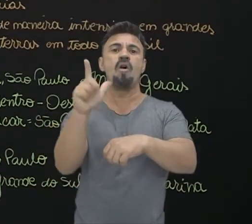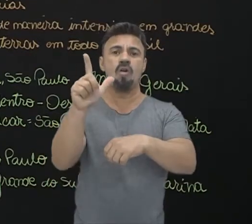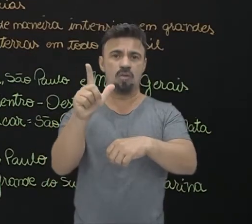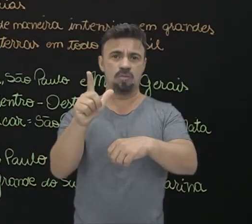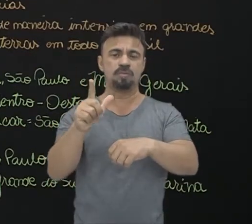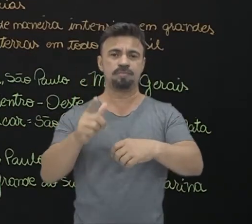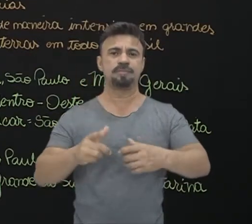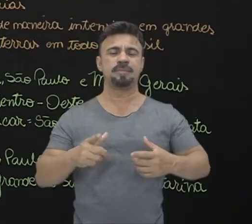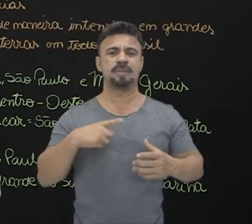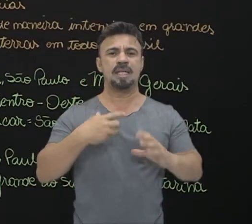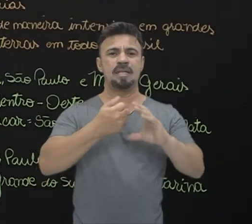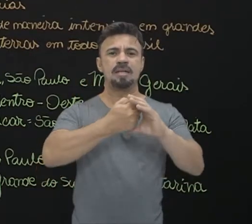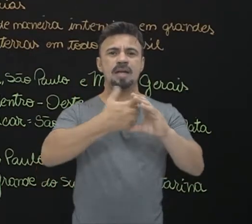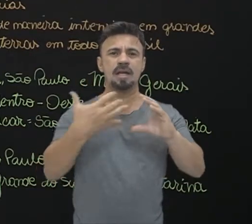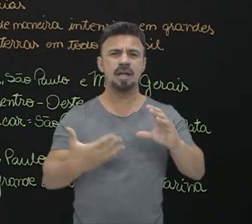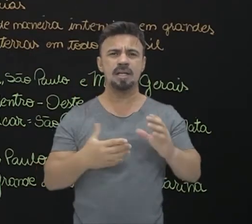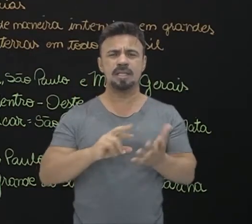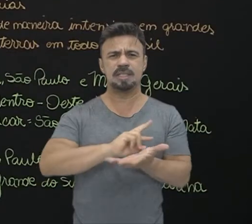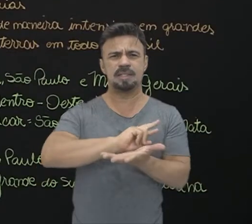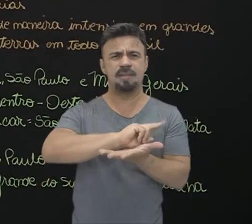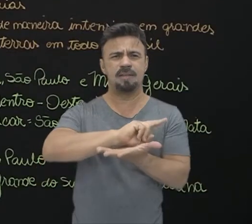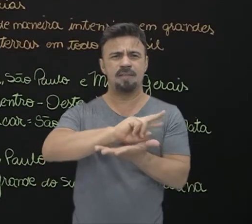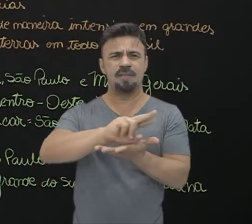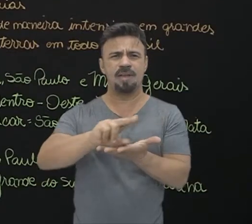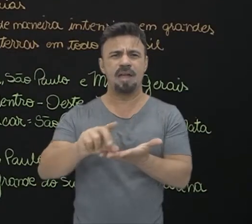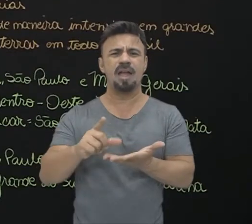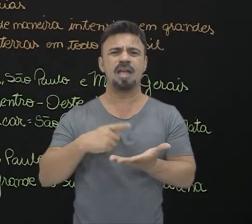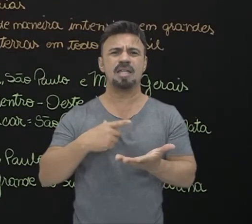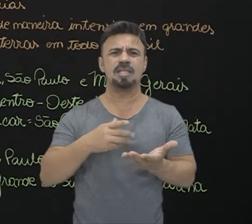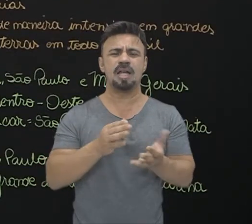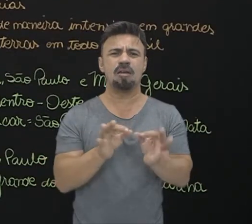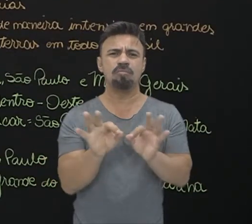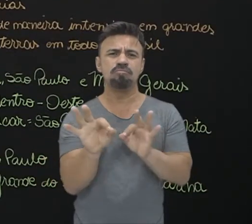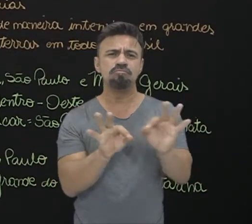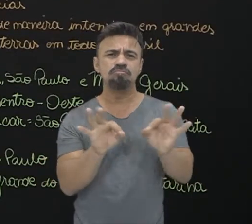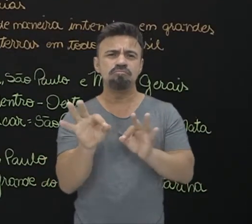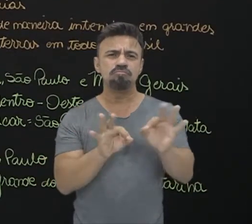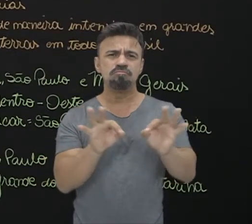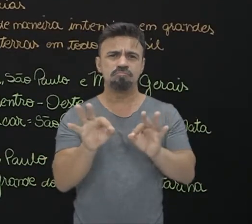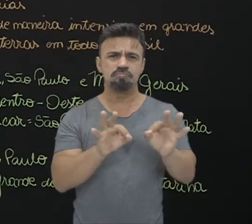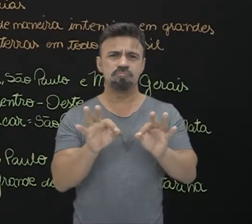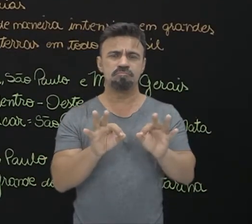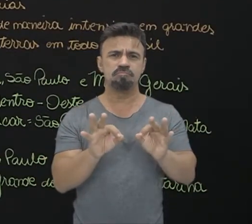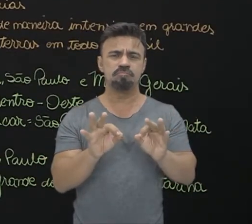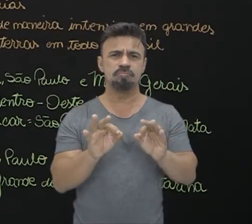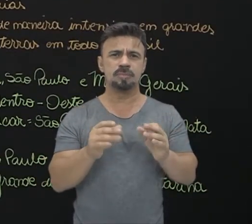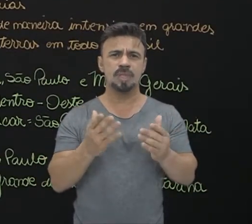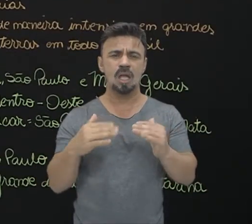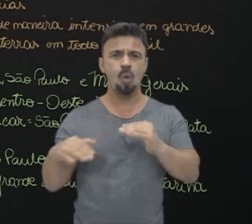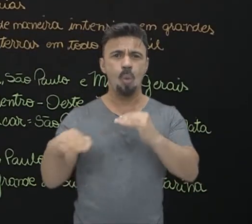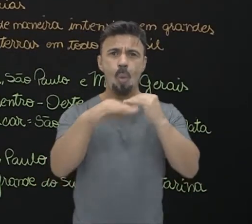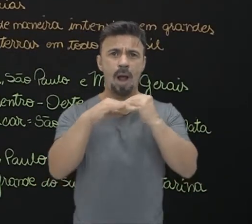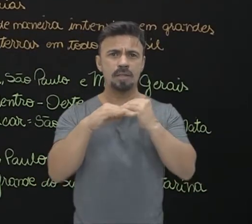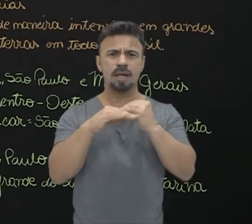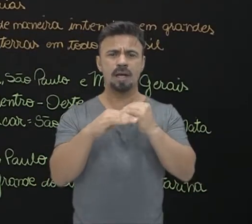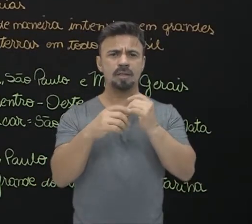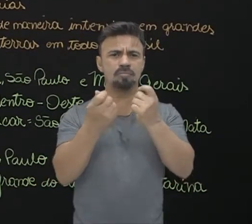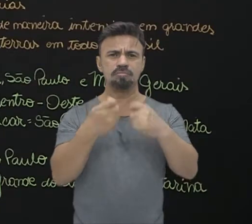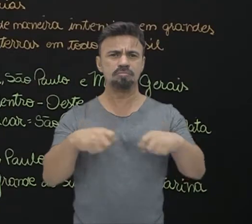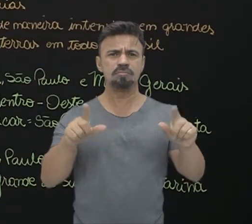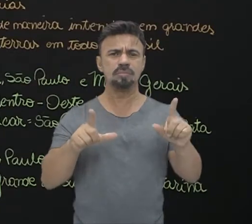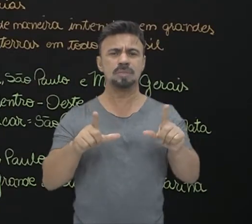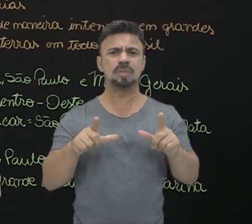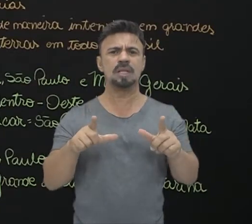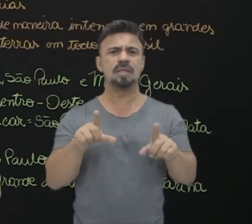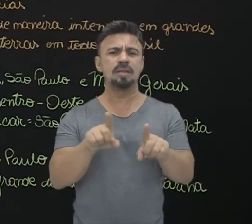temos aí características diversas e distribuídas de uma maneira não necessariamente igualitária nessa produção